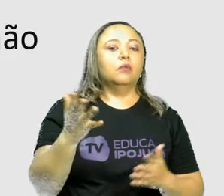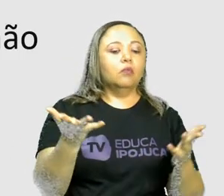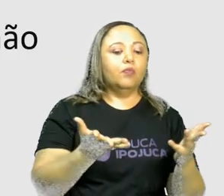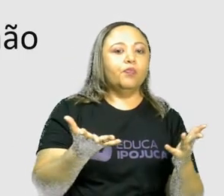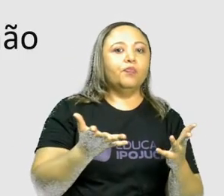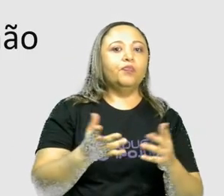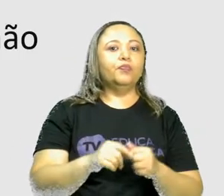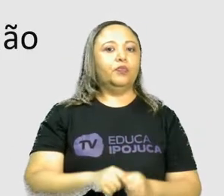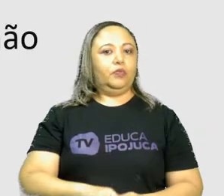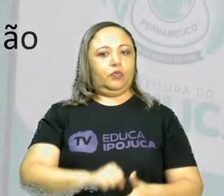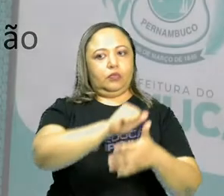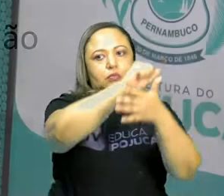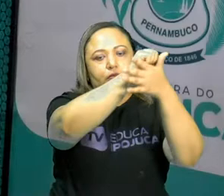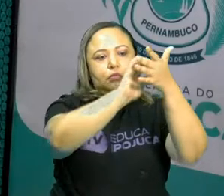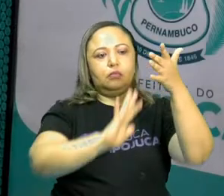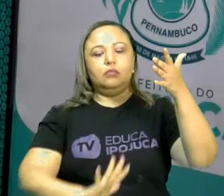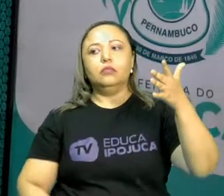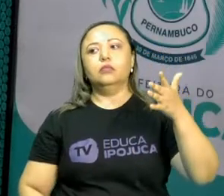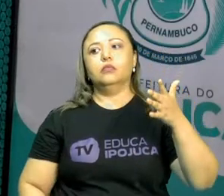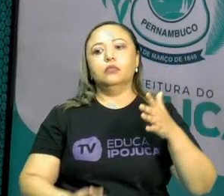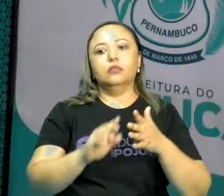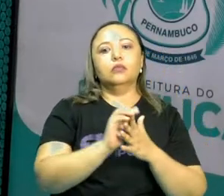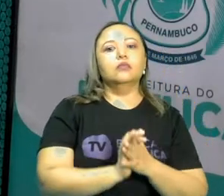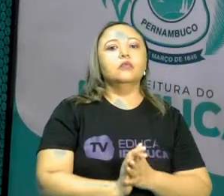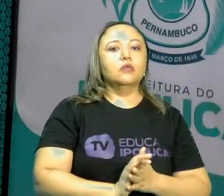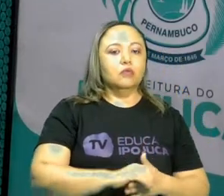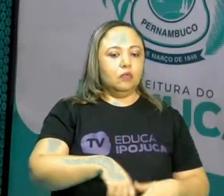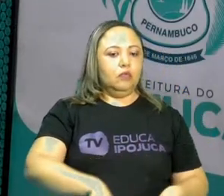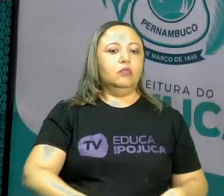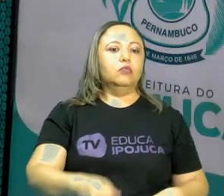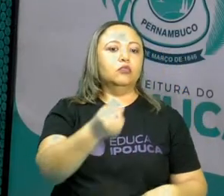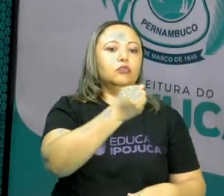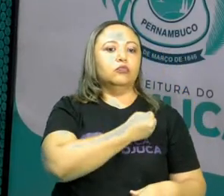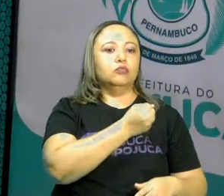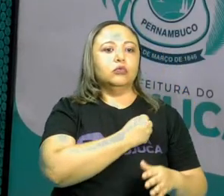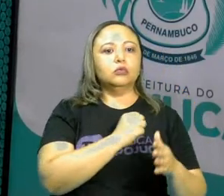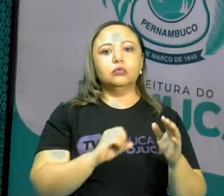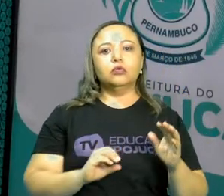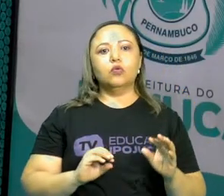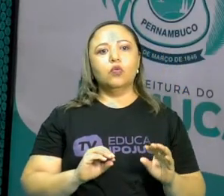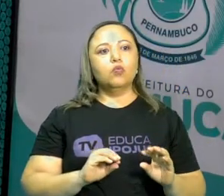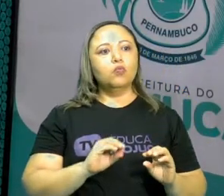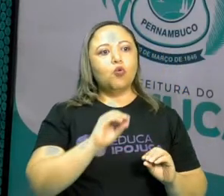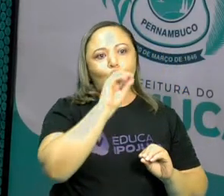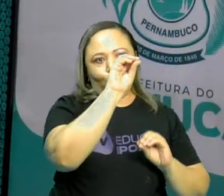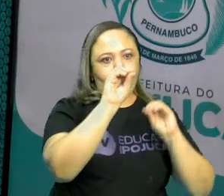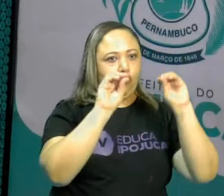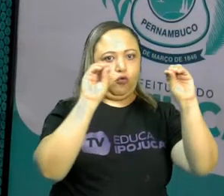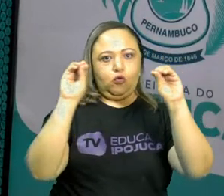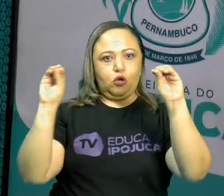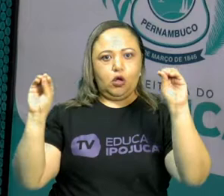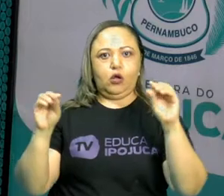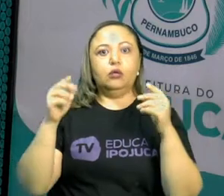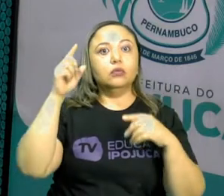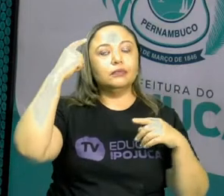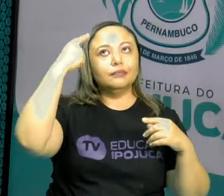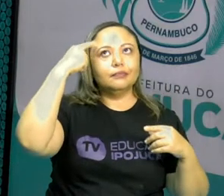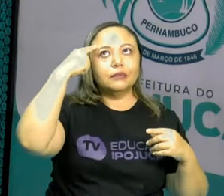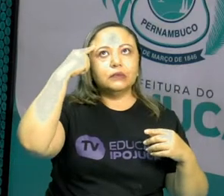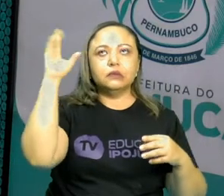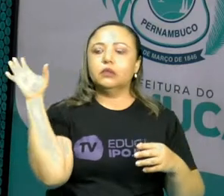E agora eu tenho um desafio para vocês. Vou colocar alguns números, tá bom? E eu quero saber se você consegue pensar rápido.